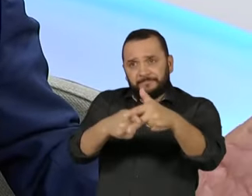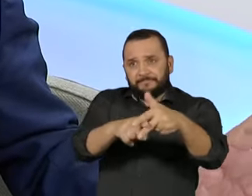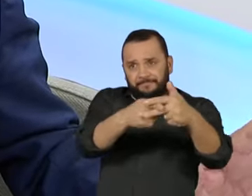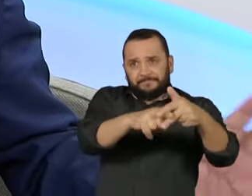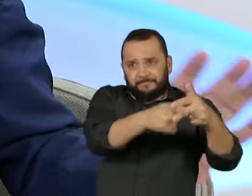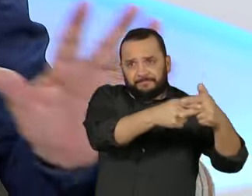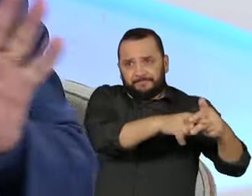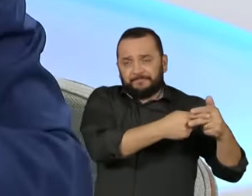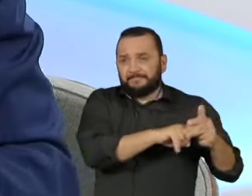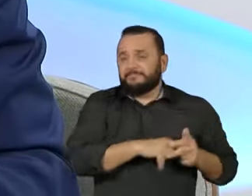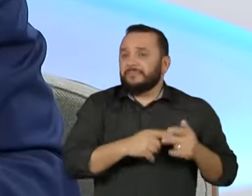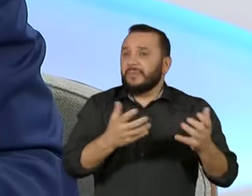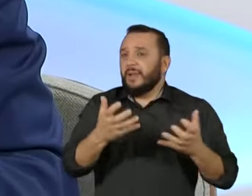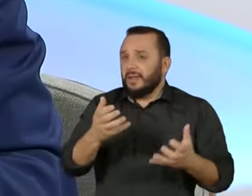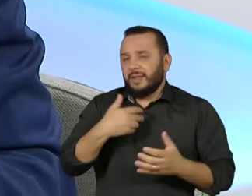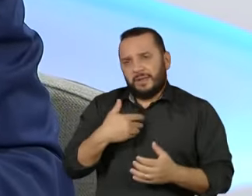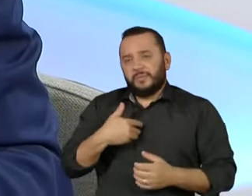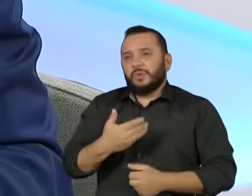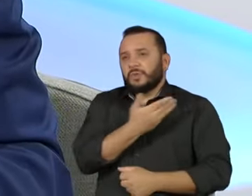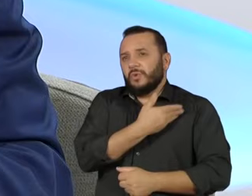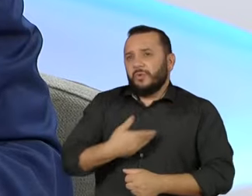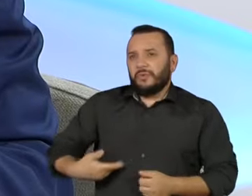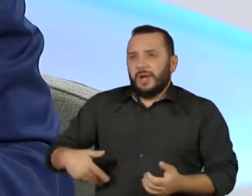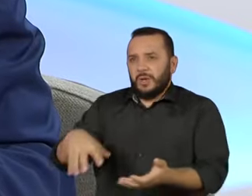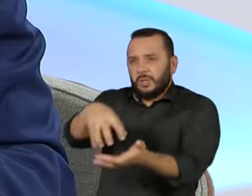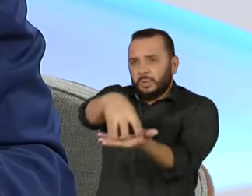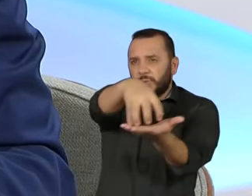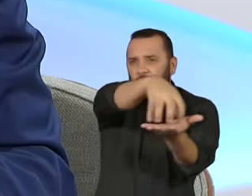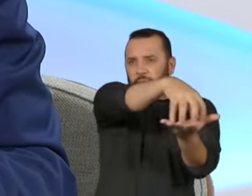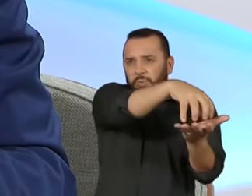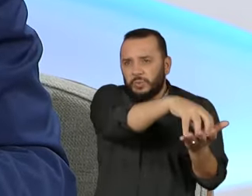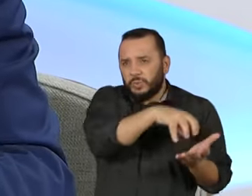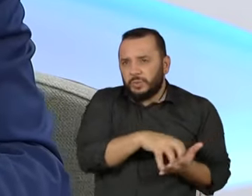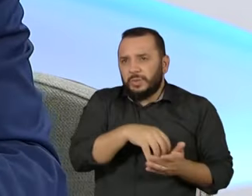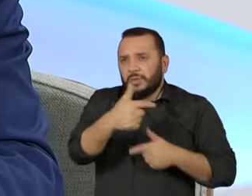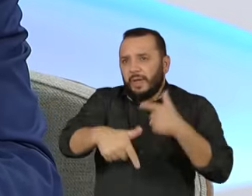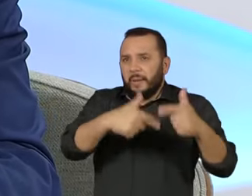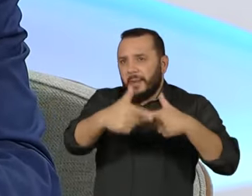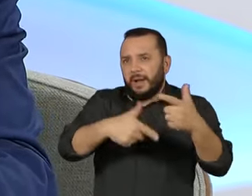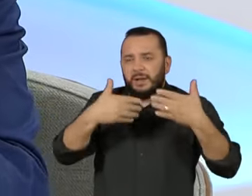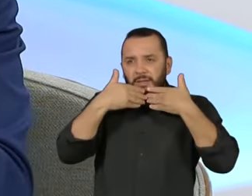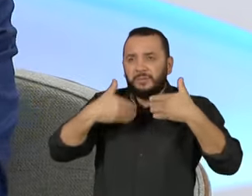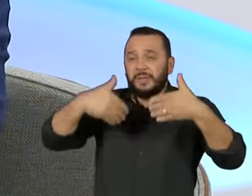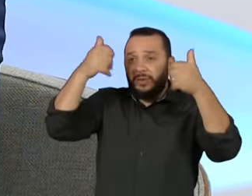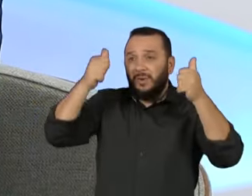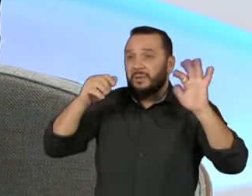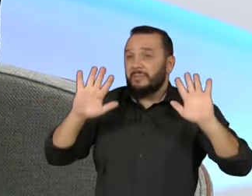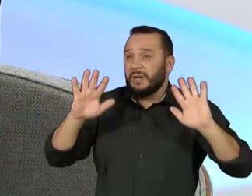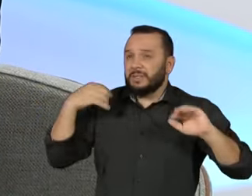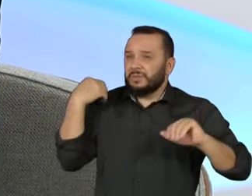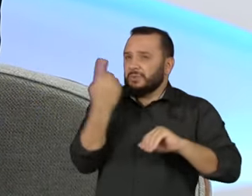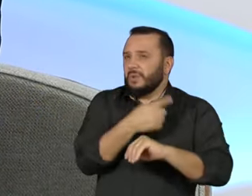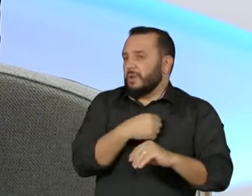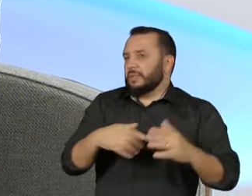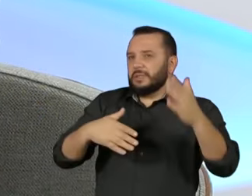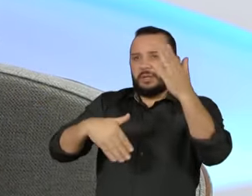essas instituições funcionando melhor. Mas nós não queremos andar num retrocesso